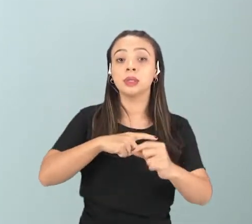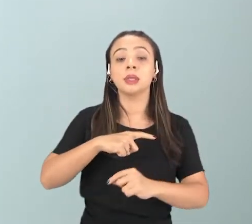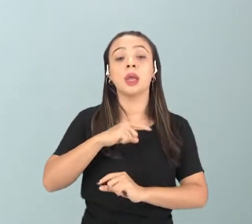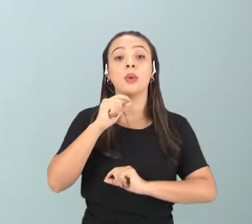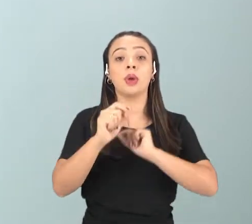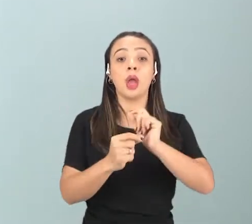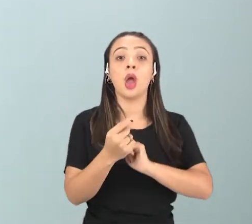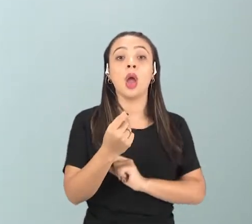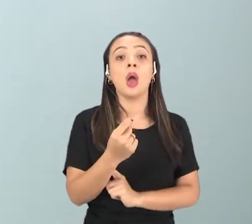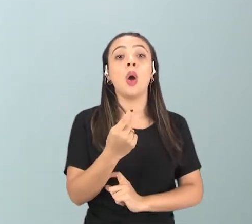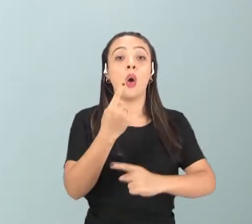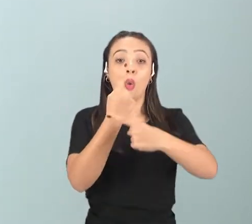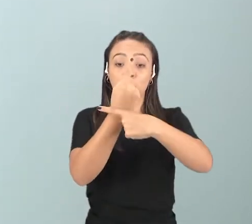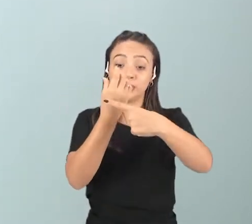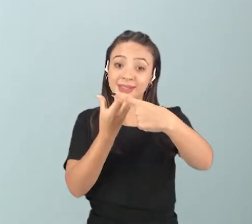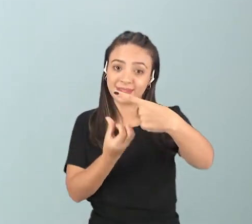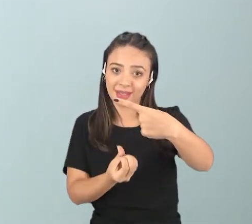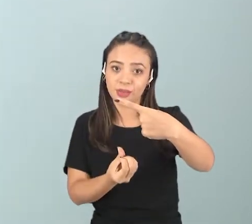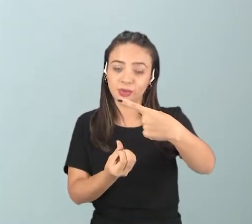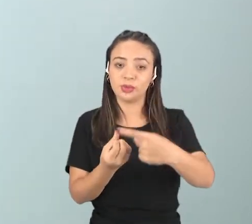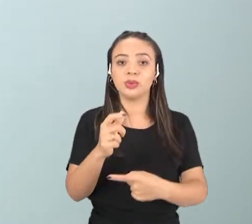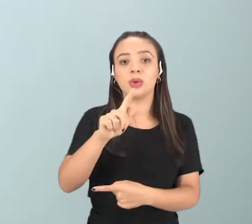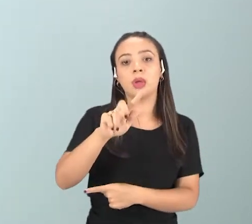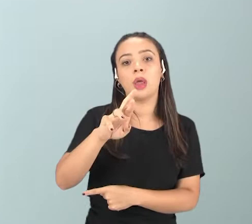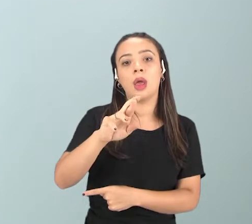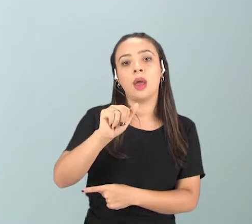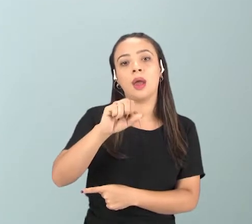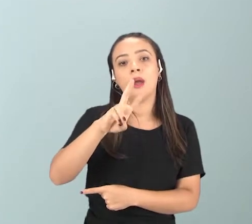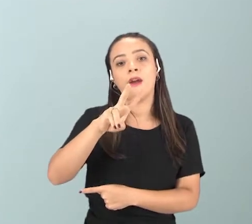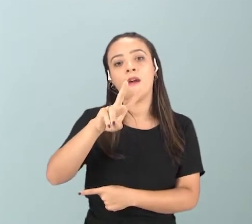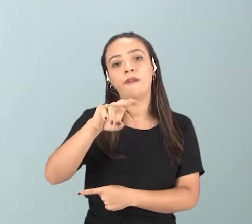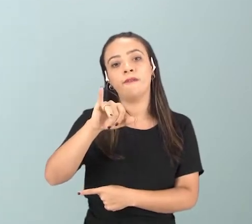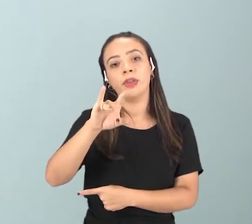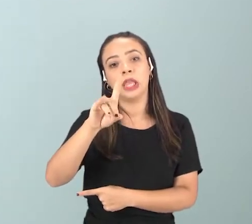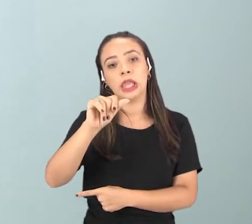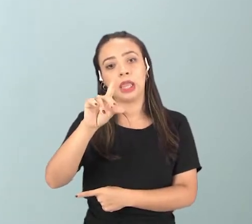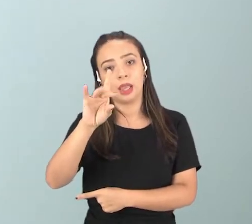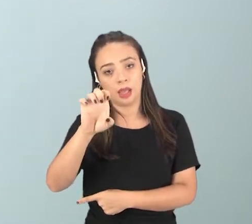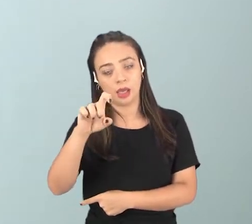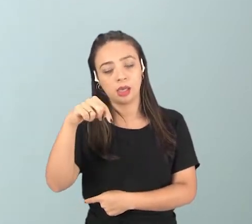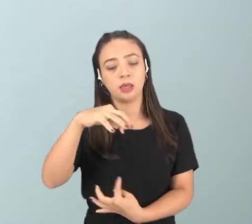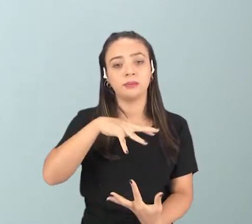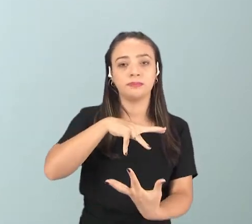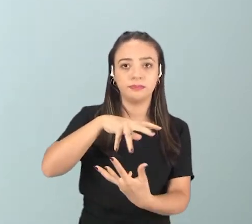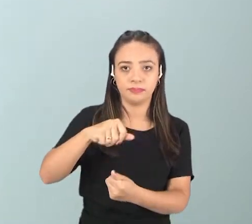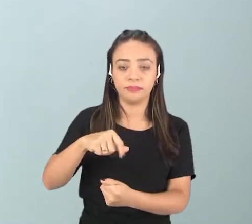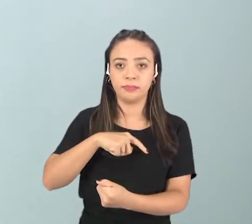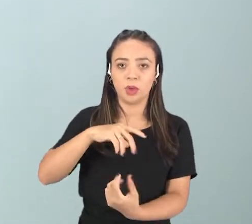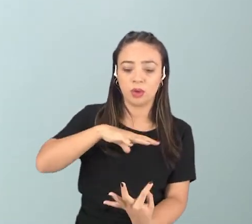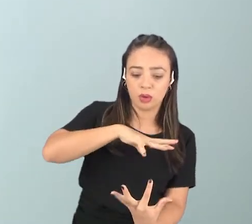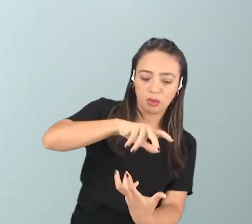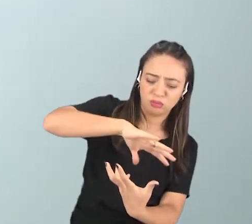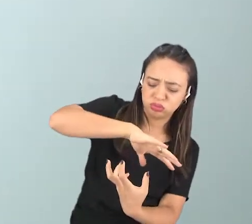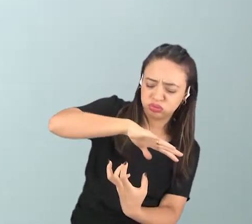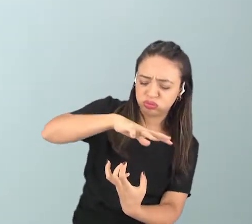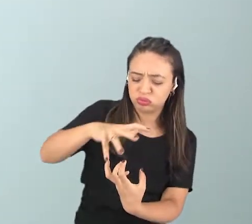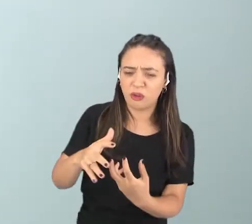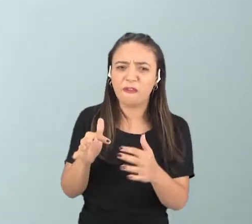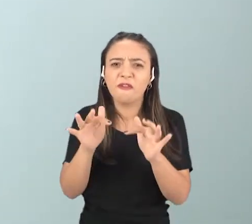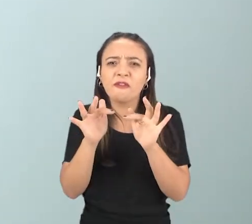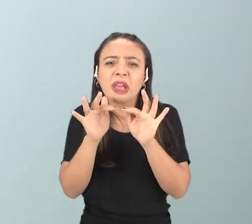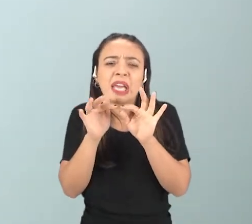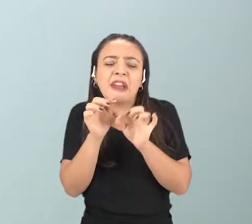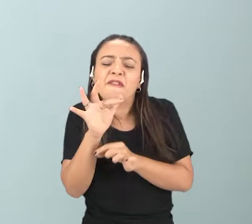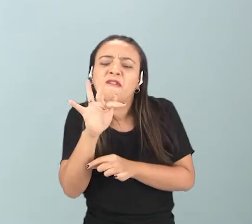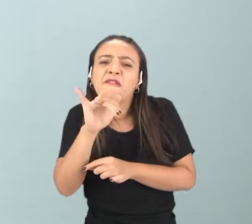um sexto da gravidade da Terra mais ou menos. Ela tem uma atmosfera muito fina, tanto que alguns dizem que ela não tem atmosfera,